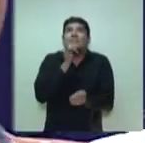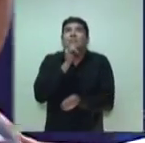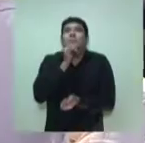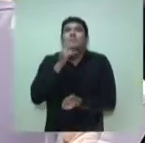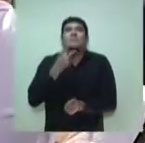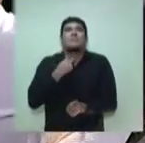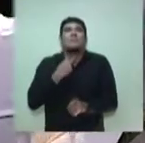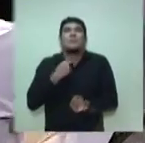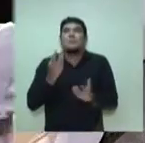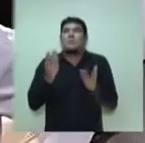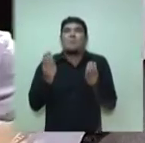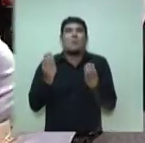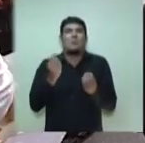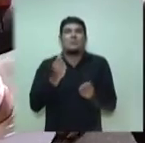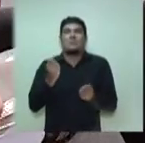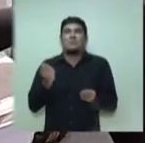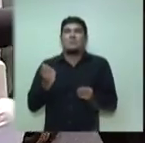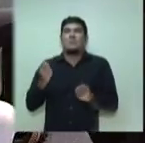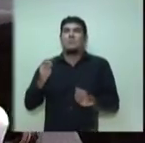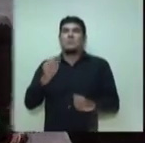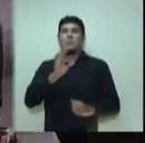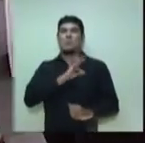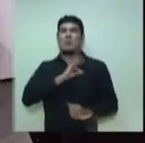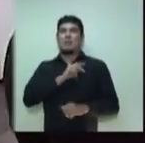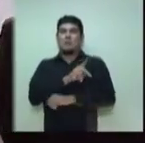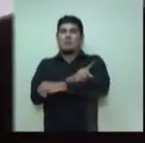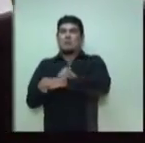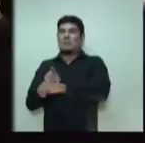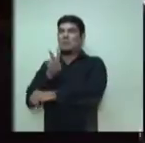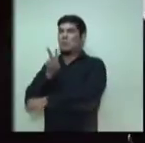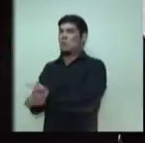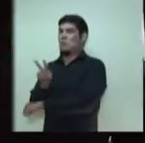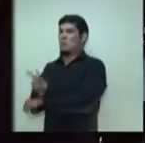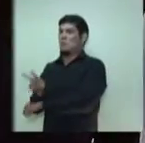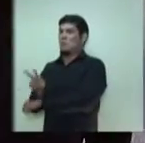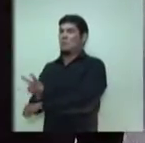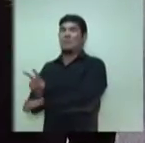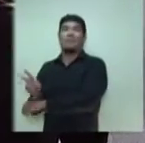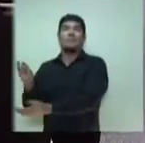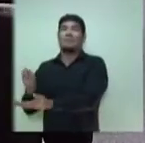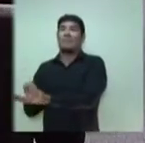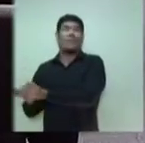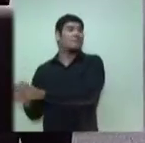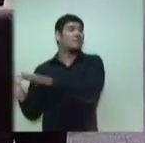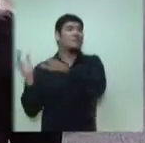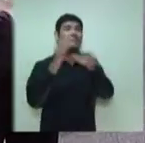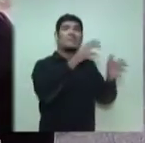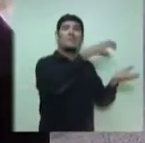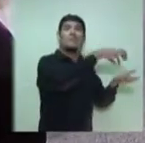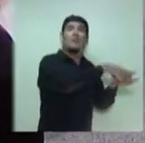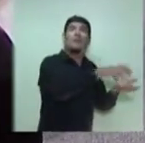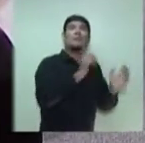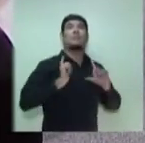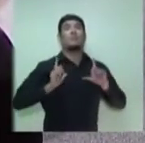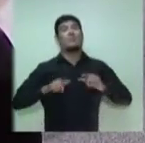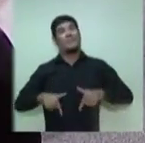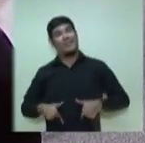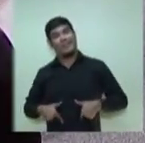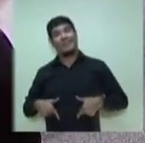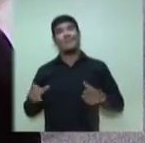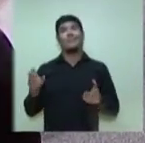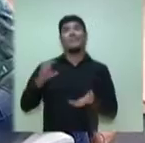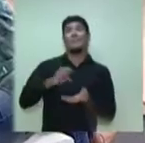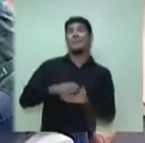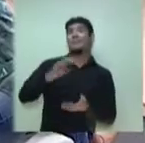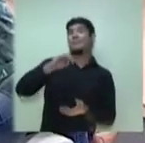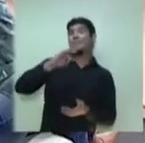tropa da Guarda Municipal tomando conta da Ponta Negra e não ter uma tropa da Guarda Municipal tomando conta da Praça do Novo Israel, da Praça do Jorge